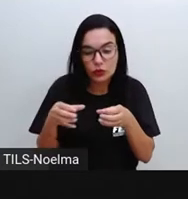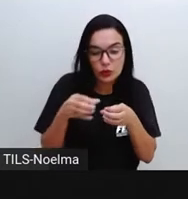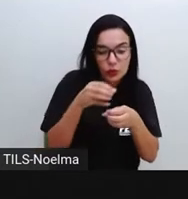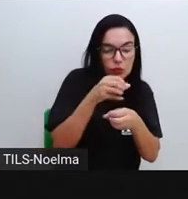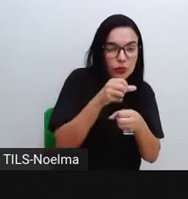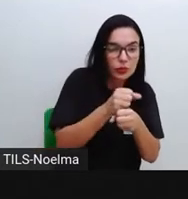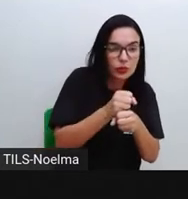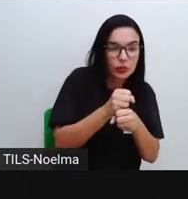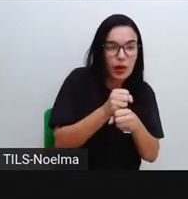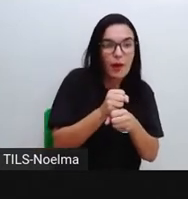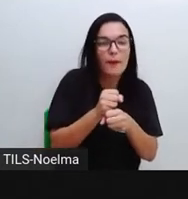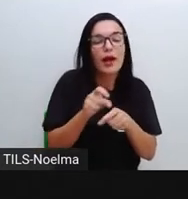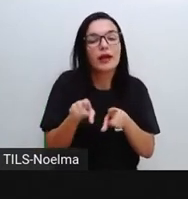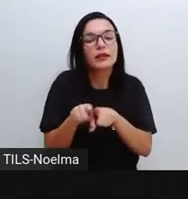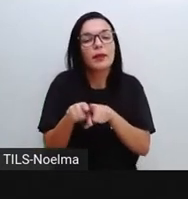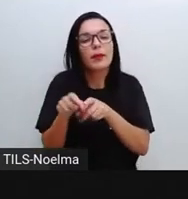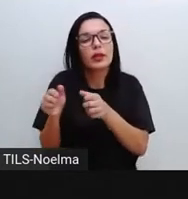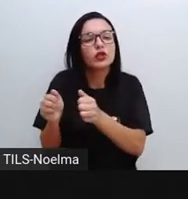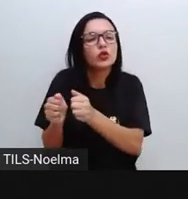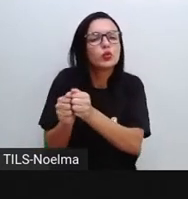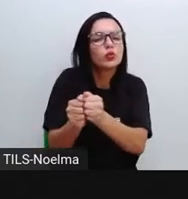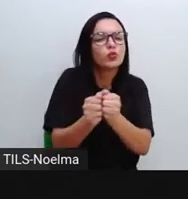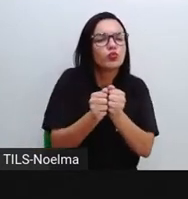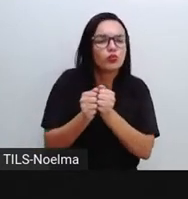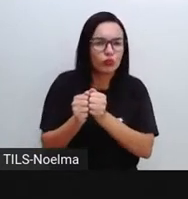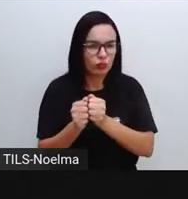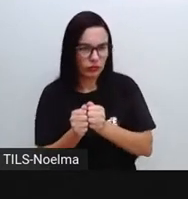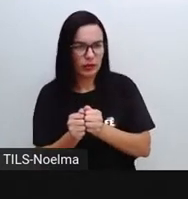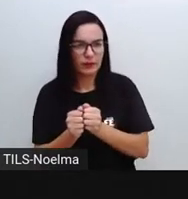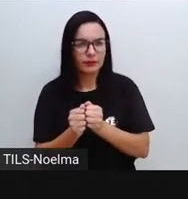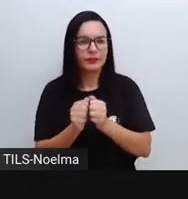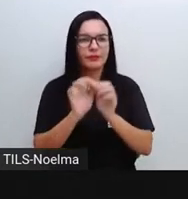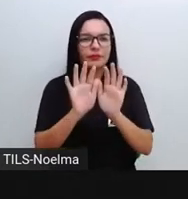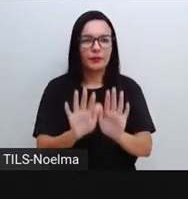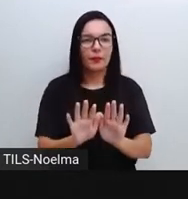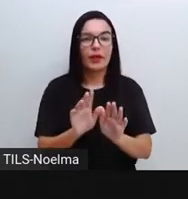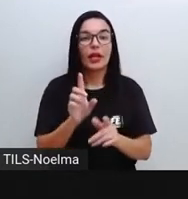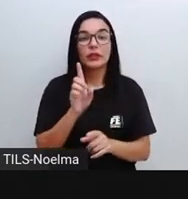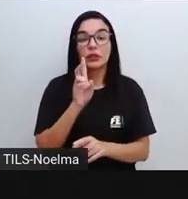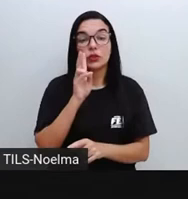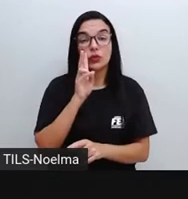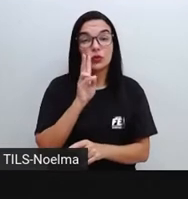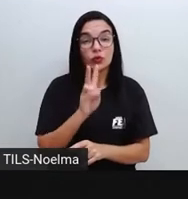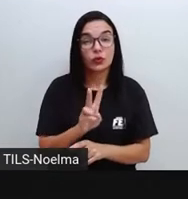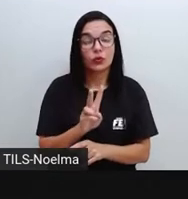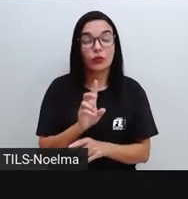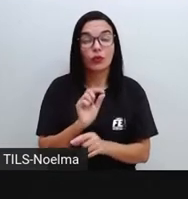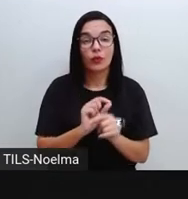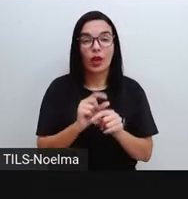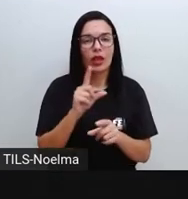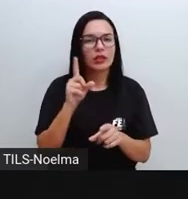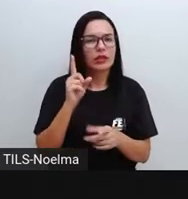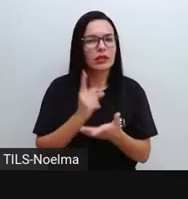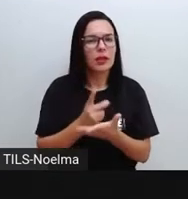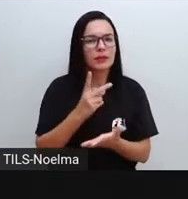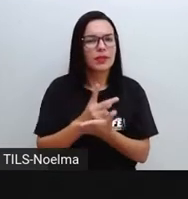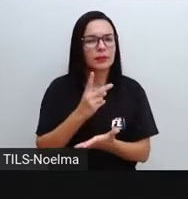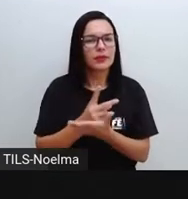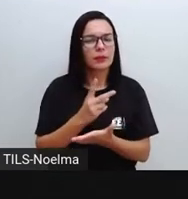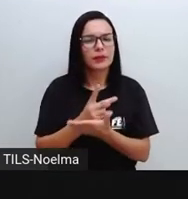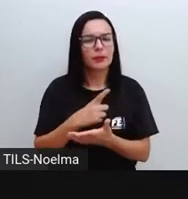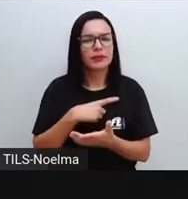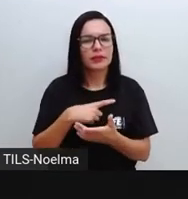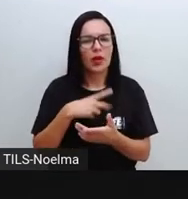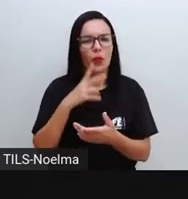Então, toda vez que a gente está resolvendo aí um probleminha que envolve adição, é porque nós